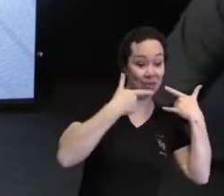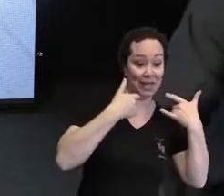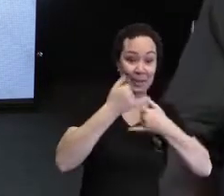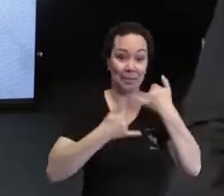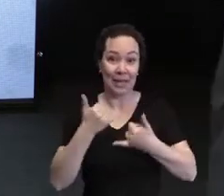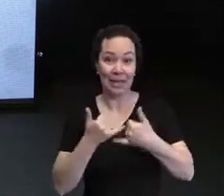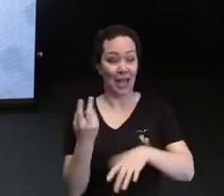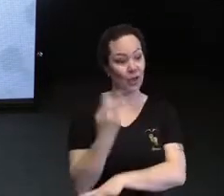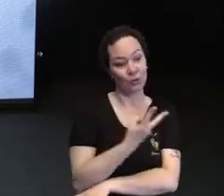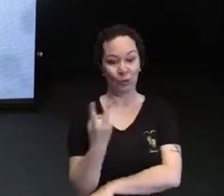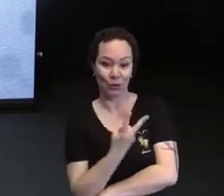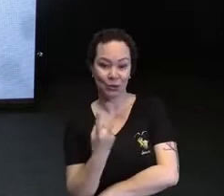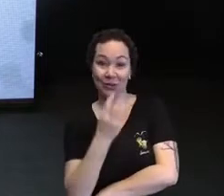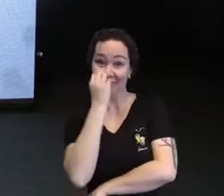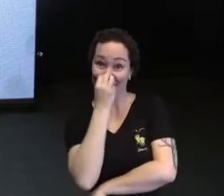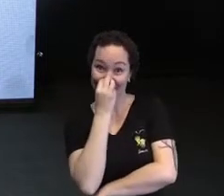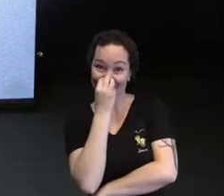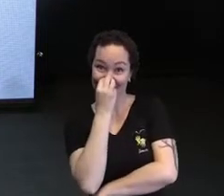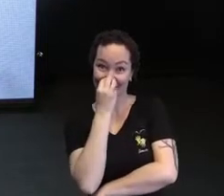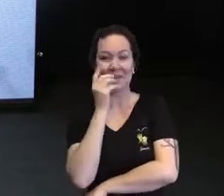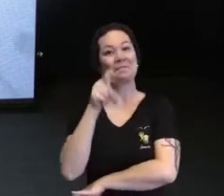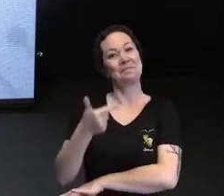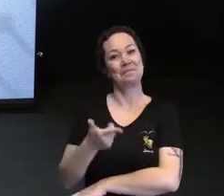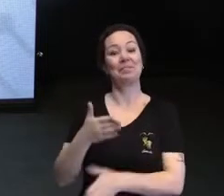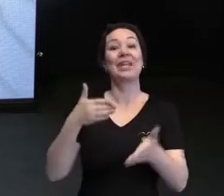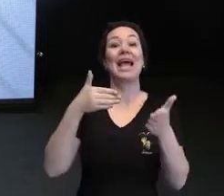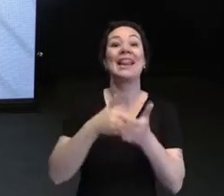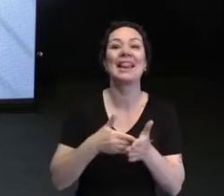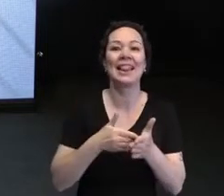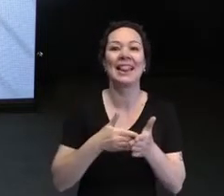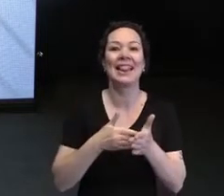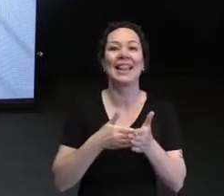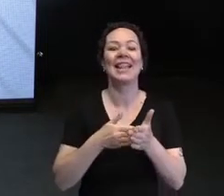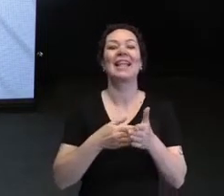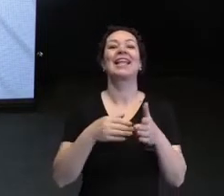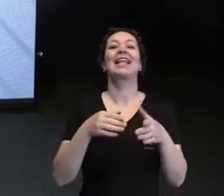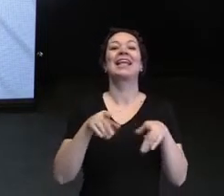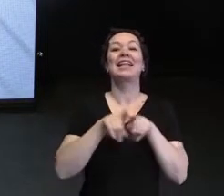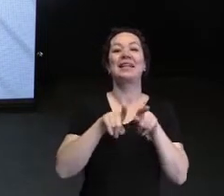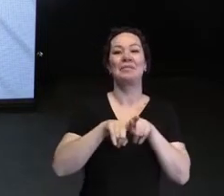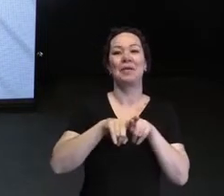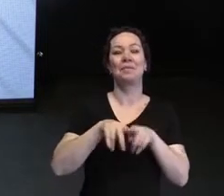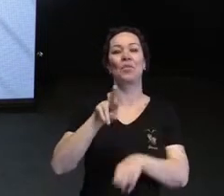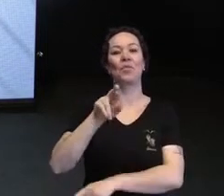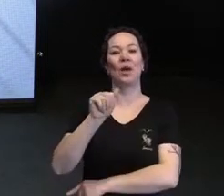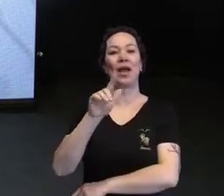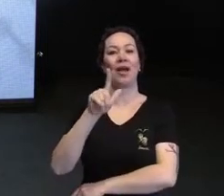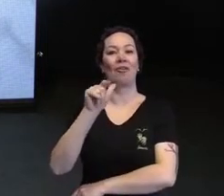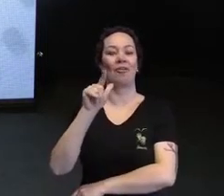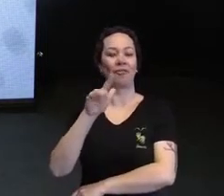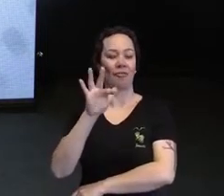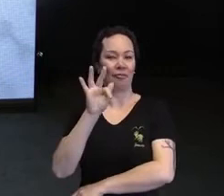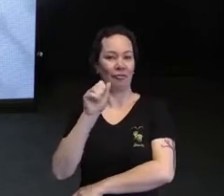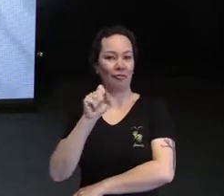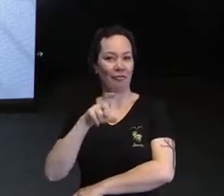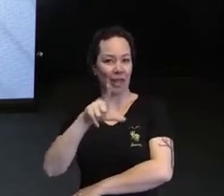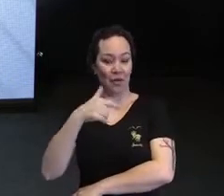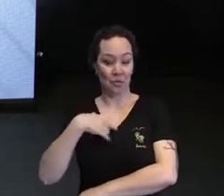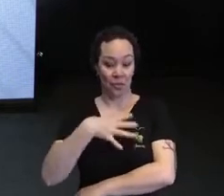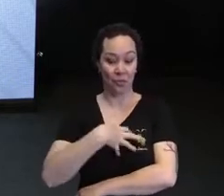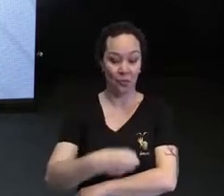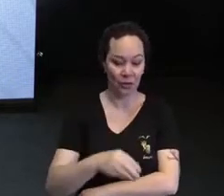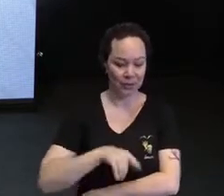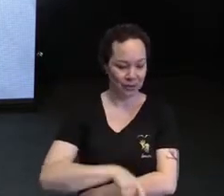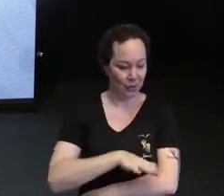é com patatipatatá. Até para o Rafael, meu filho. Foi assim,